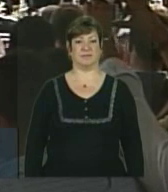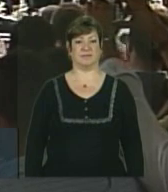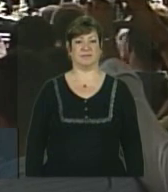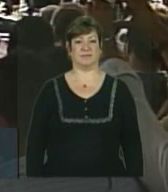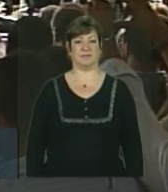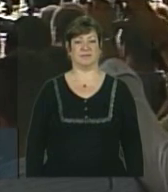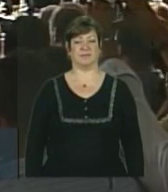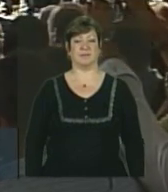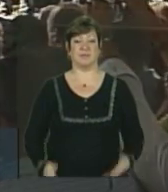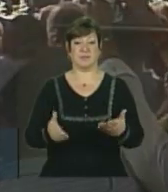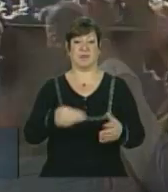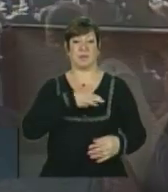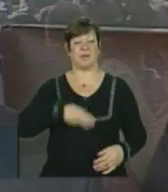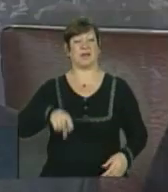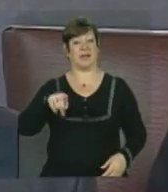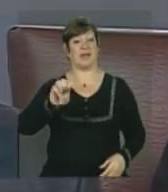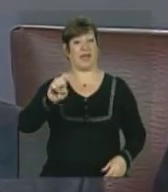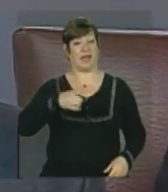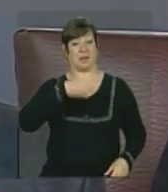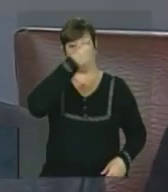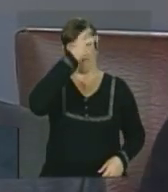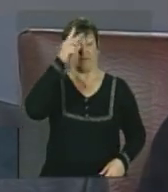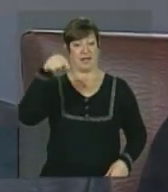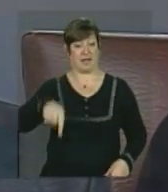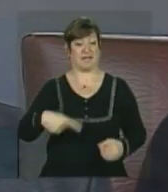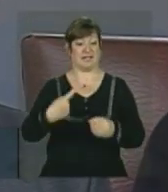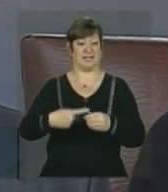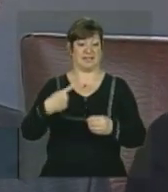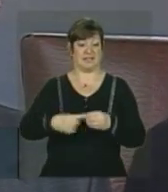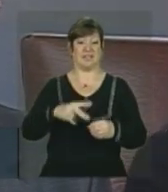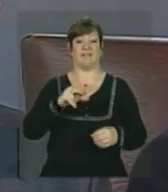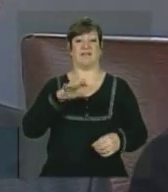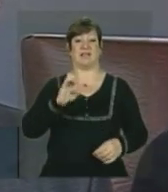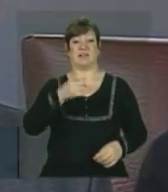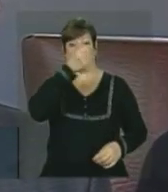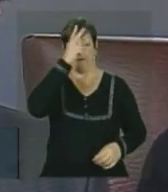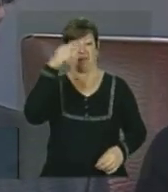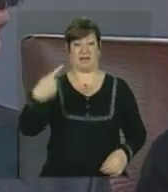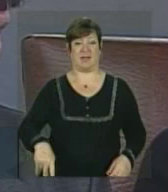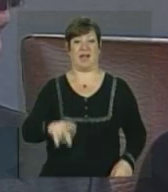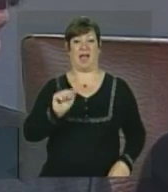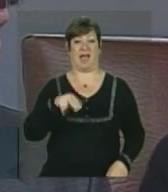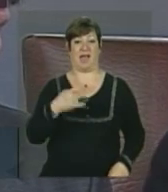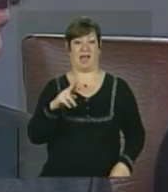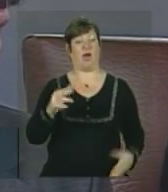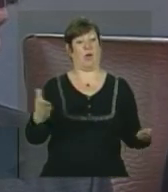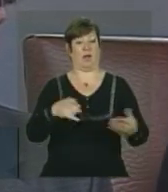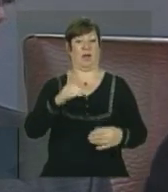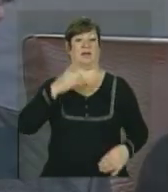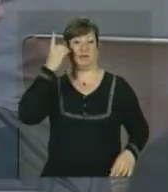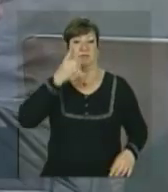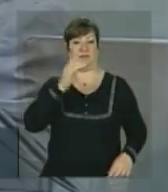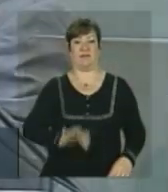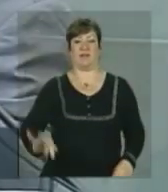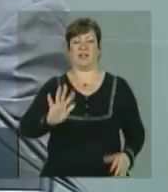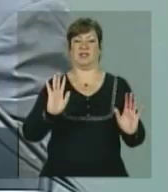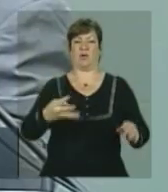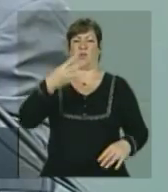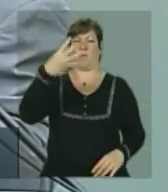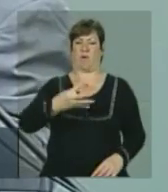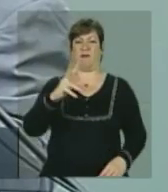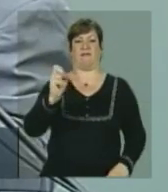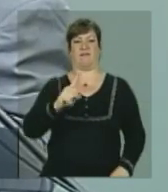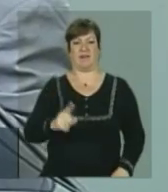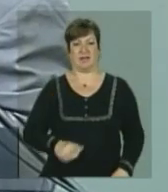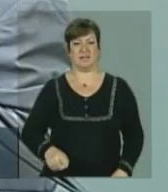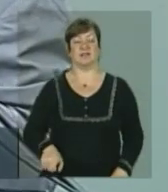Luiz Sérgio foi prefeito da nossa cidade, foi vice-prefeito da nossa cidade, hoje deputado federal, está no quarto mandato,